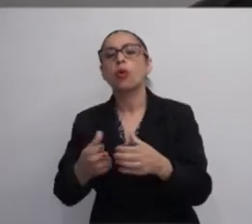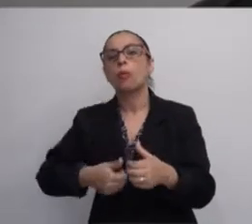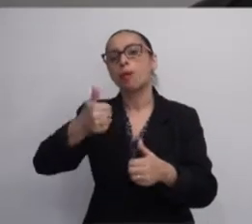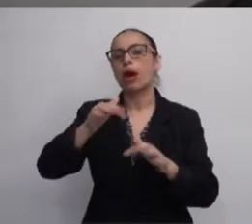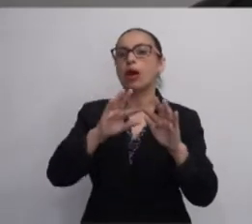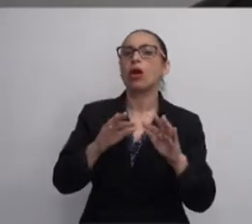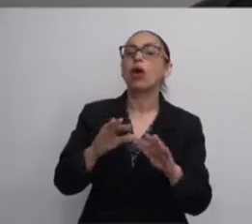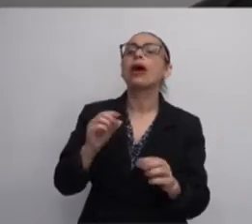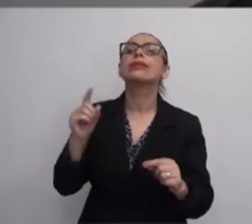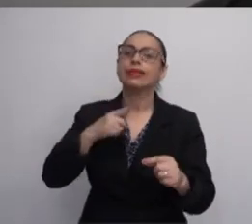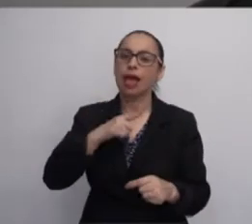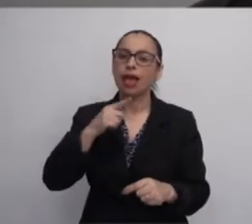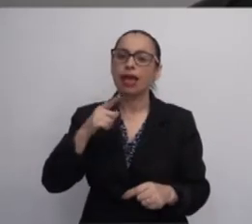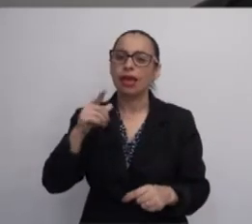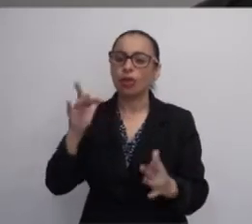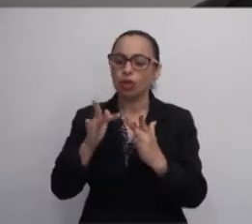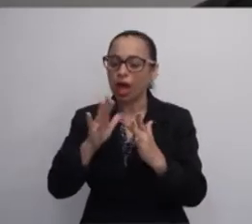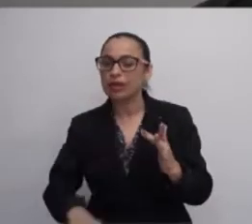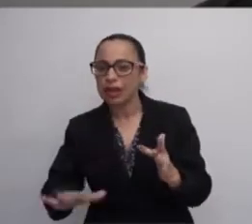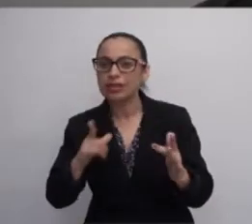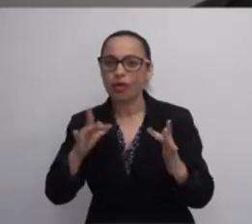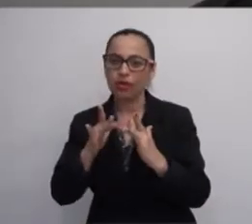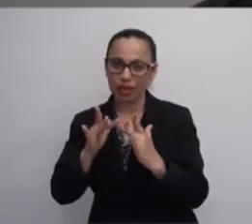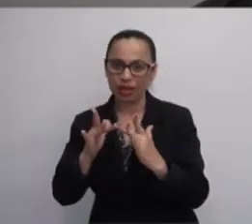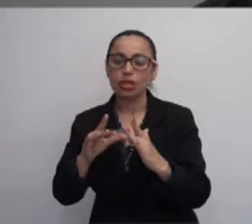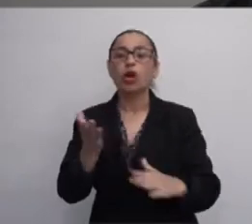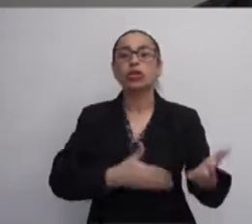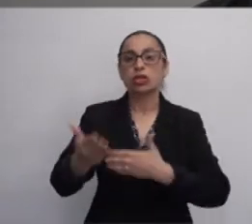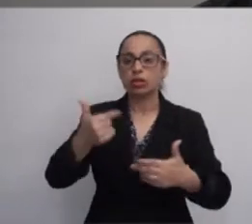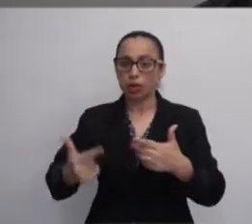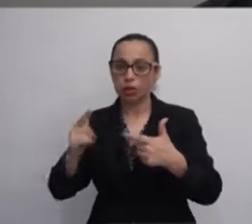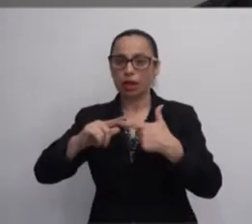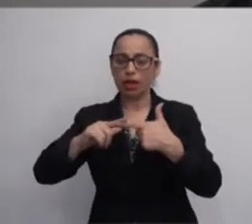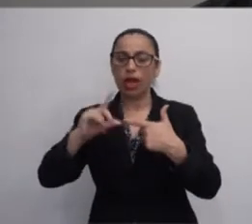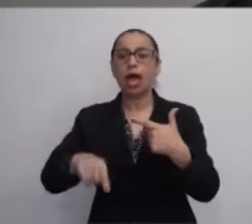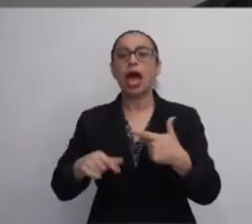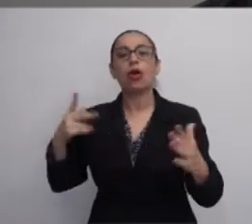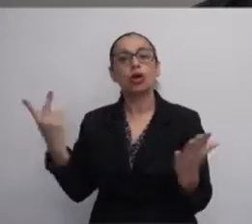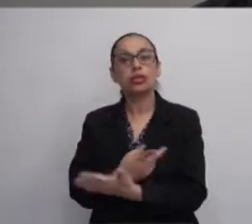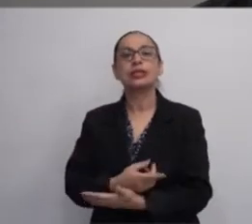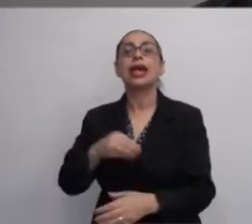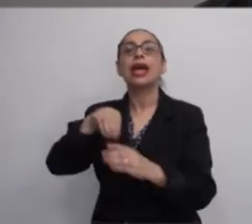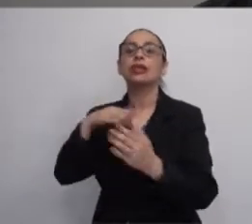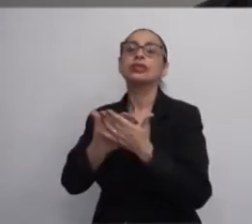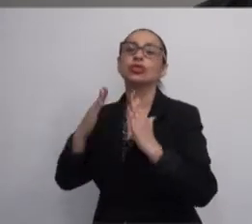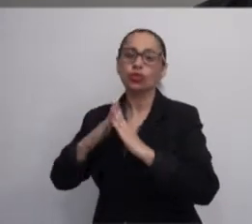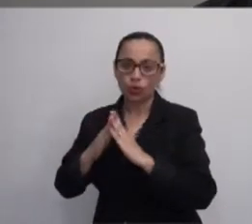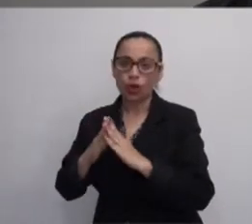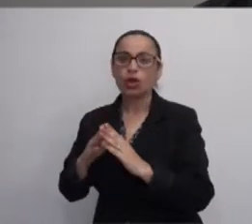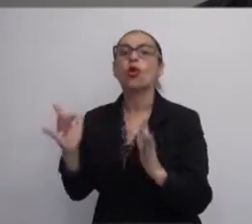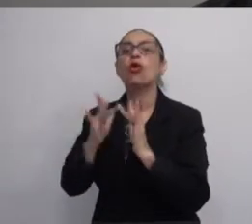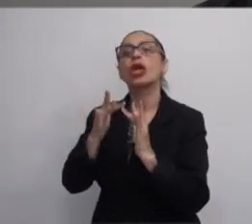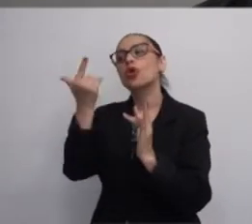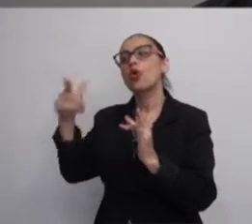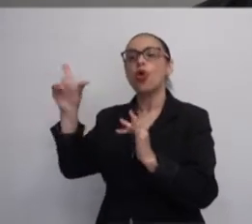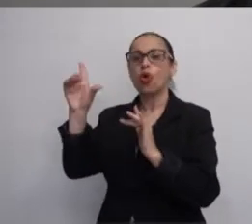quais as crianças têm contato. E a socialização secundária é a que ocorre na escola, no contato com os outros